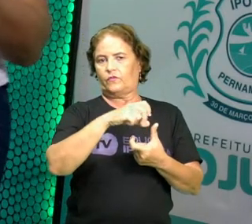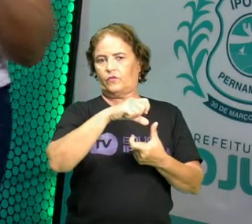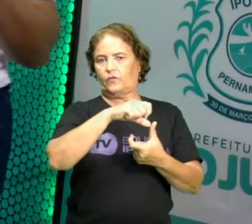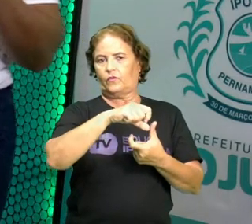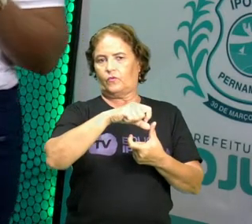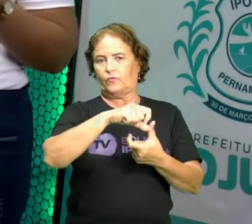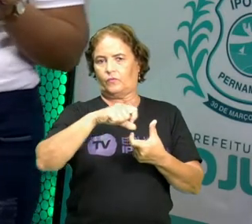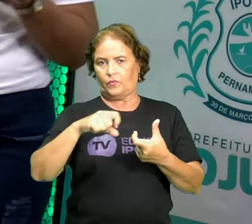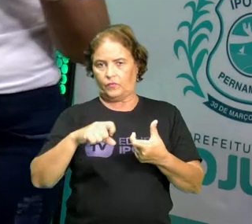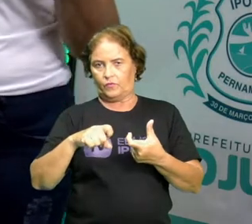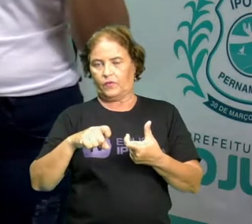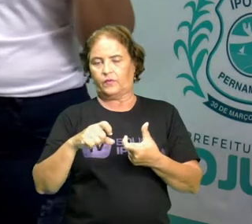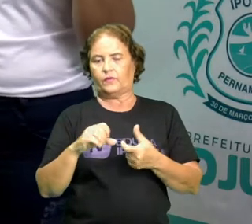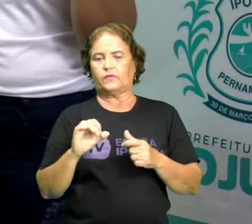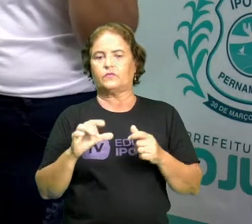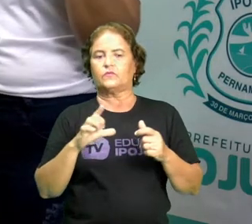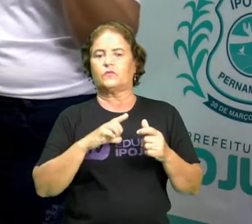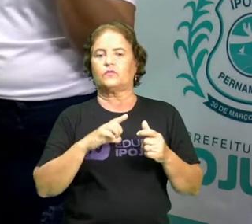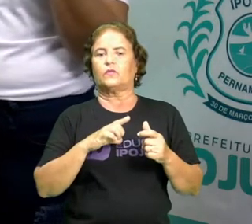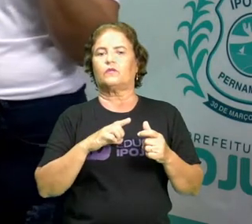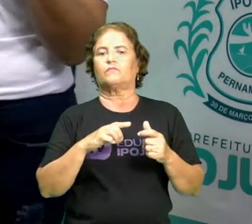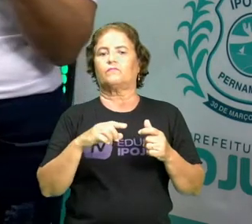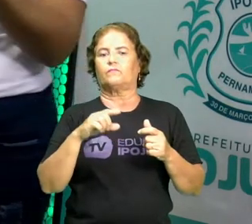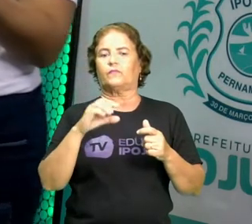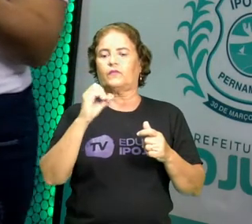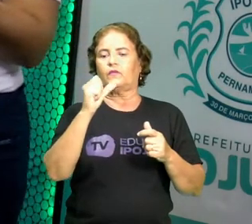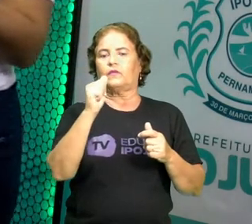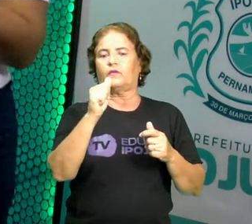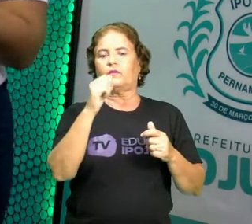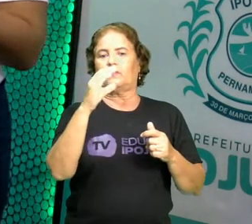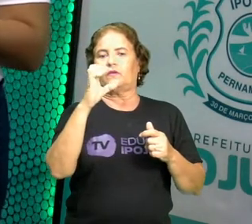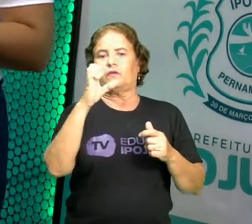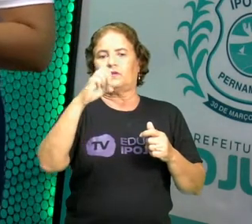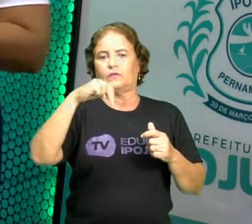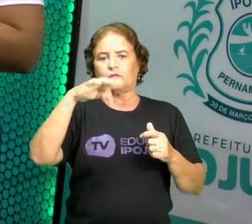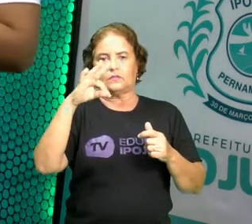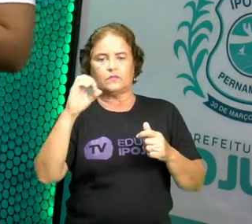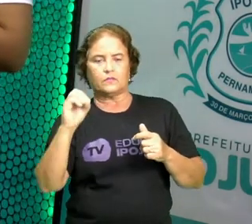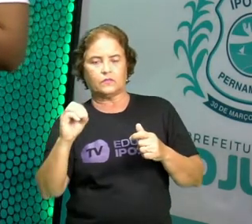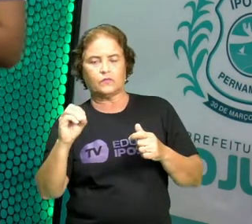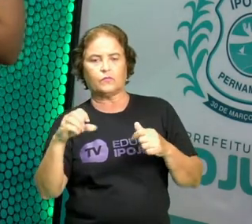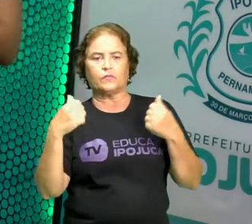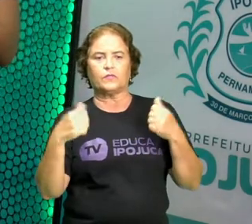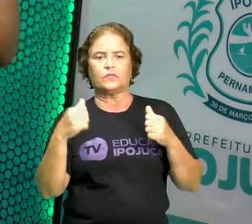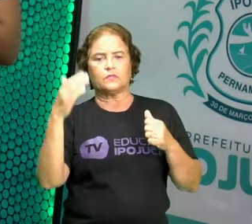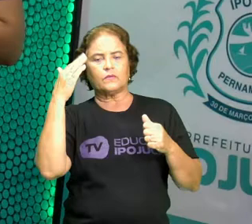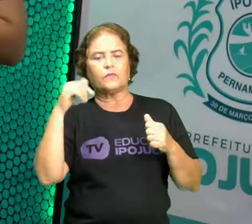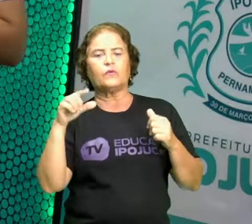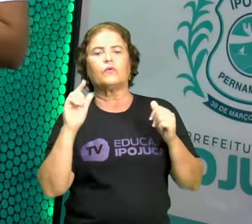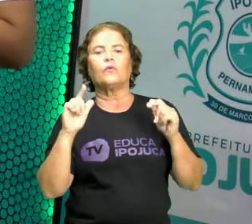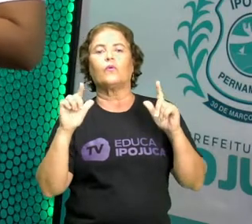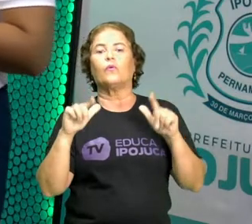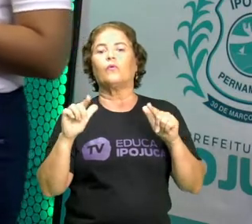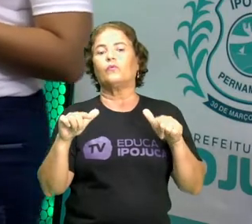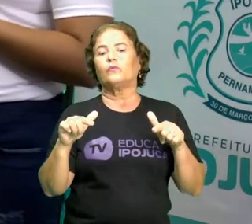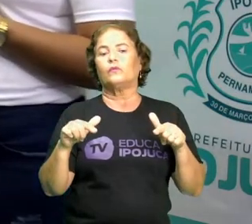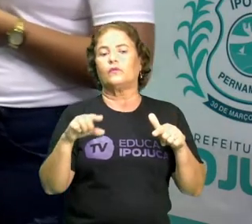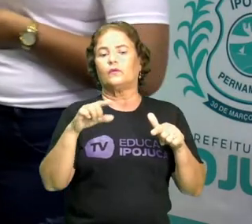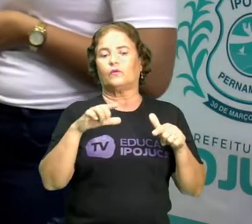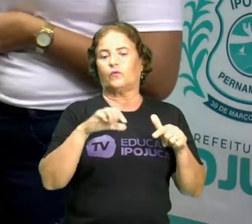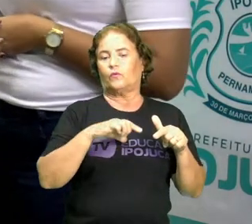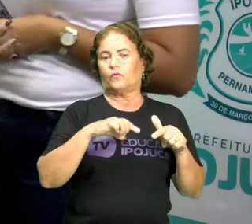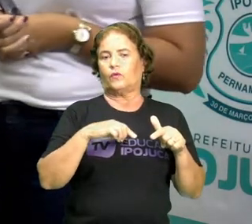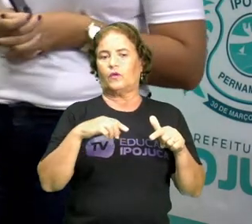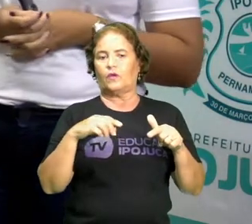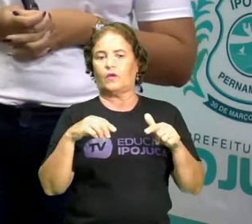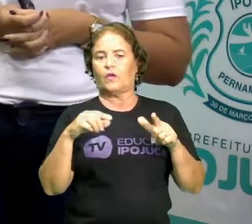está a sílaba forte. Onde está a sílaba tônica, tá? Nesse exemplo daqui, a gente pode